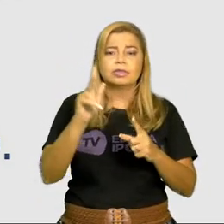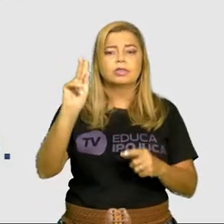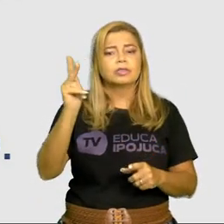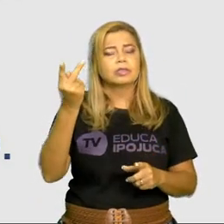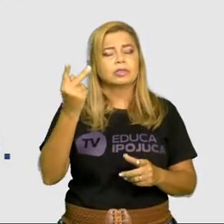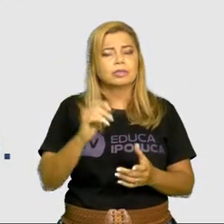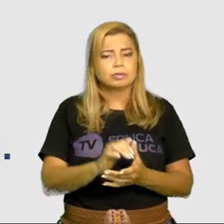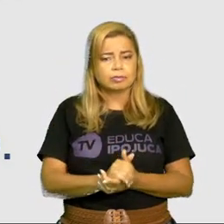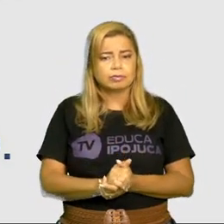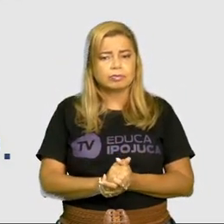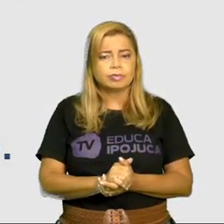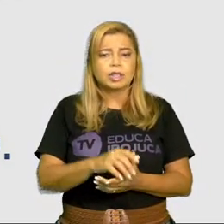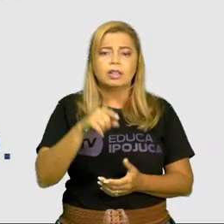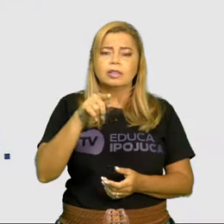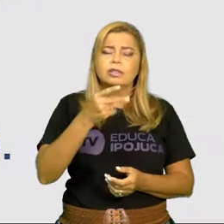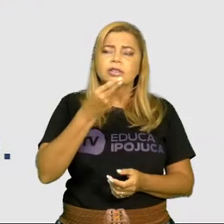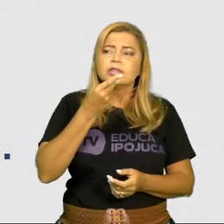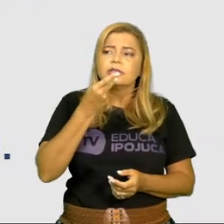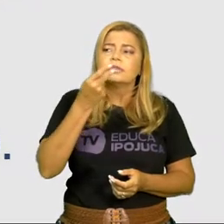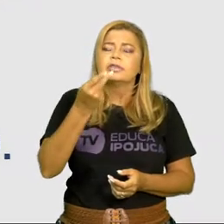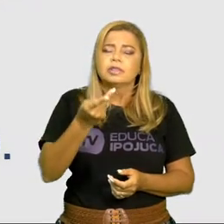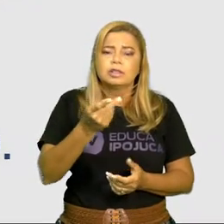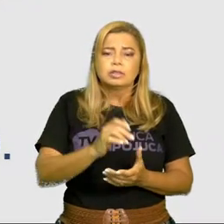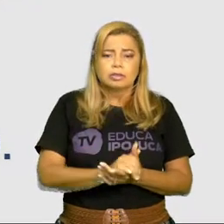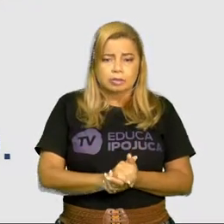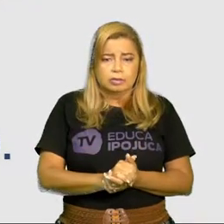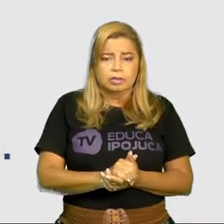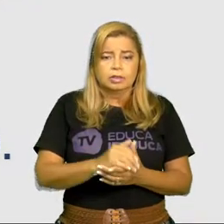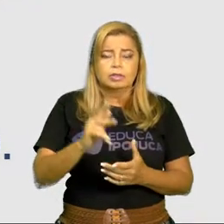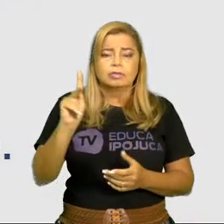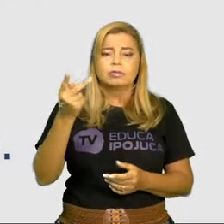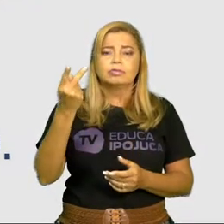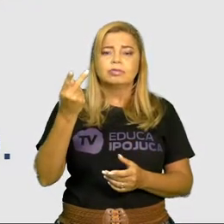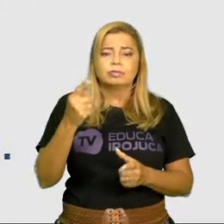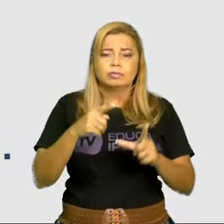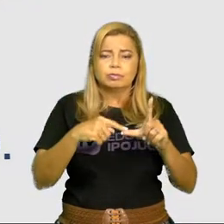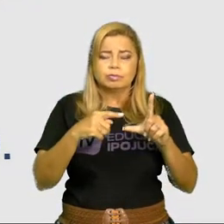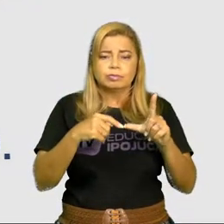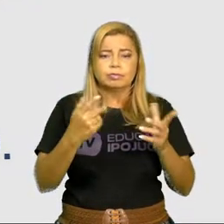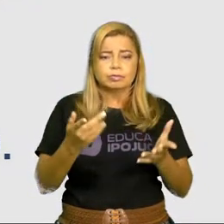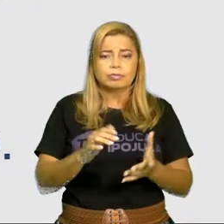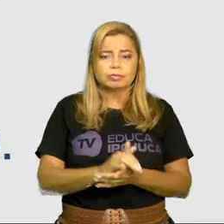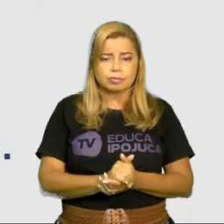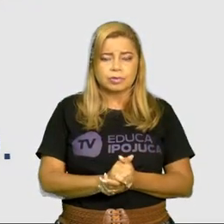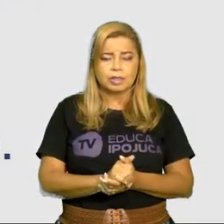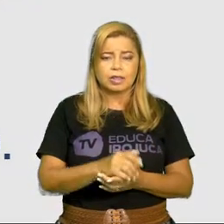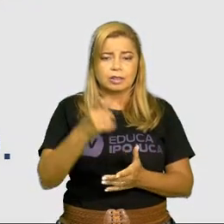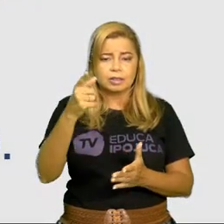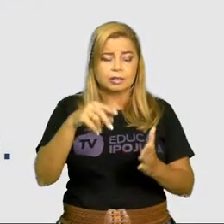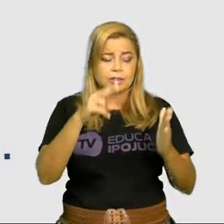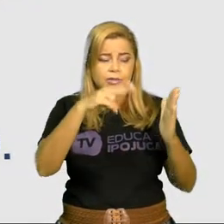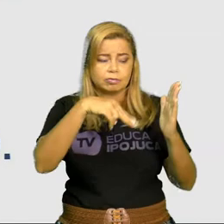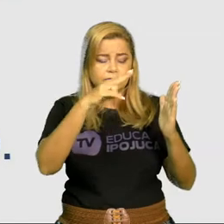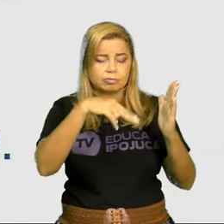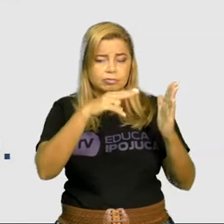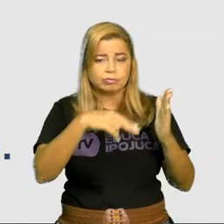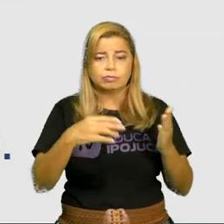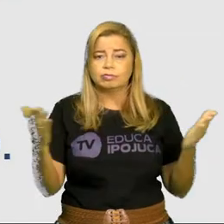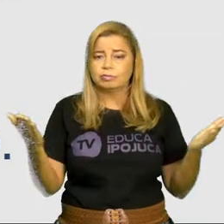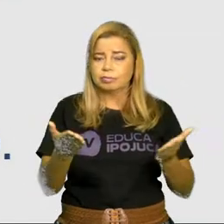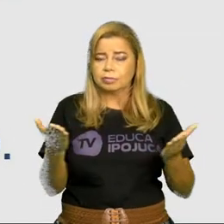você pronunciou essas palavras com H, que você está lendo aí na sua telinha da TV,